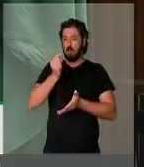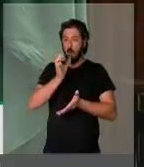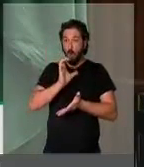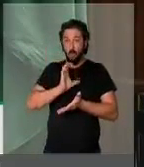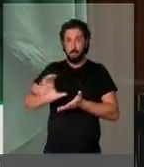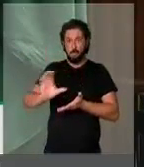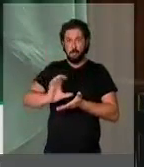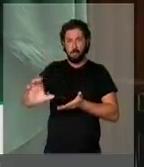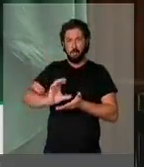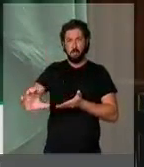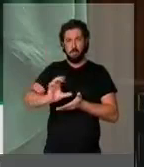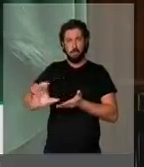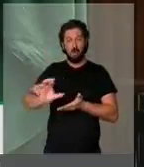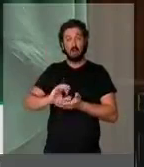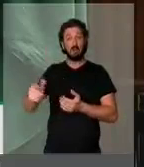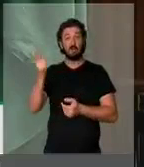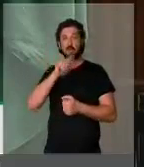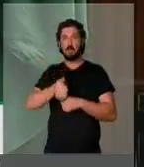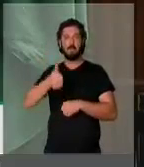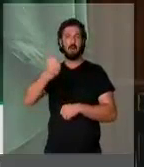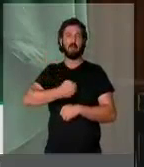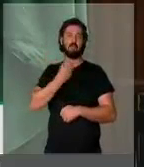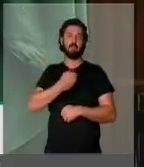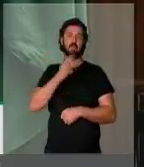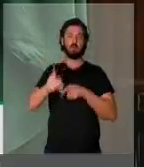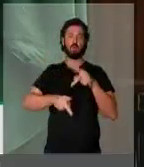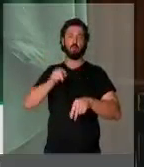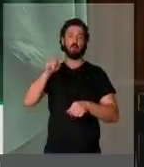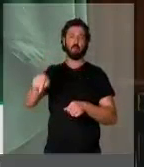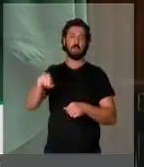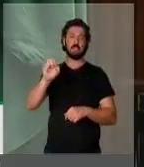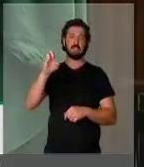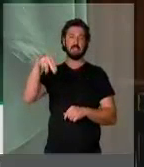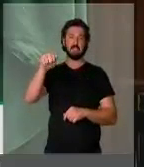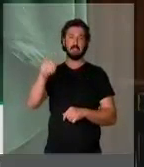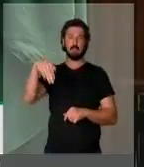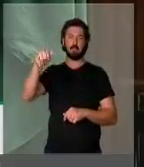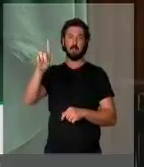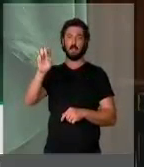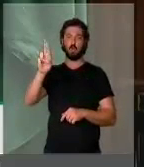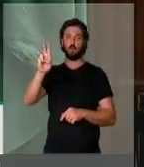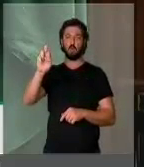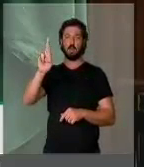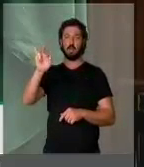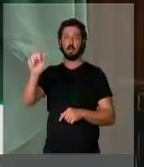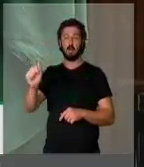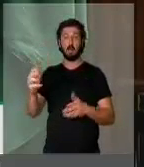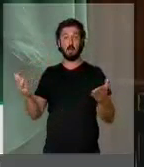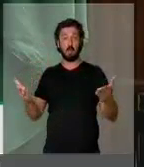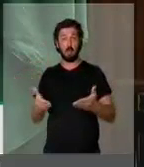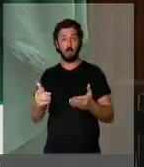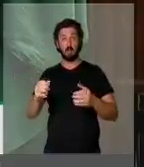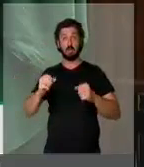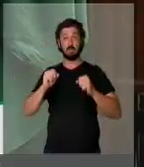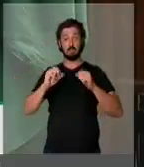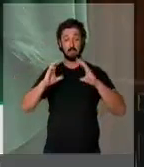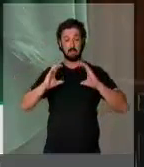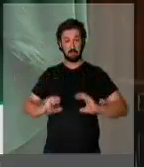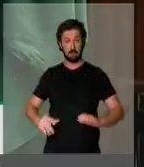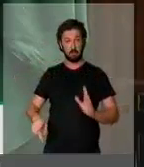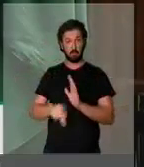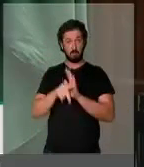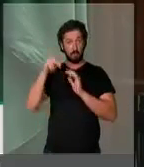para desenvolver, para melhorar a vida da população de Sena Madureira. E agora, como cidadão senamadureirense,